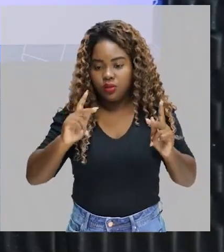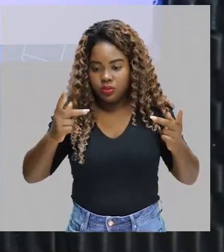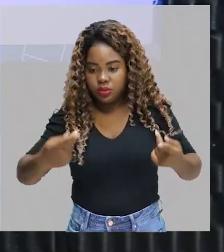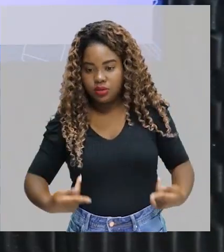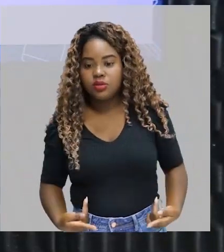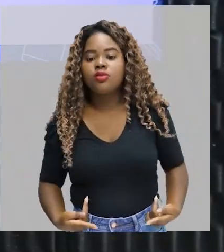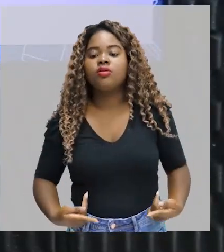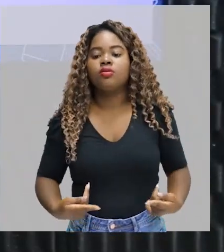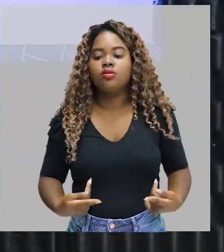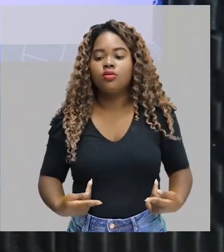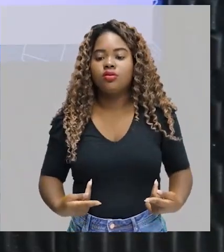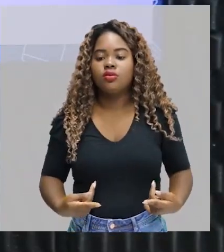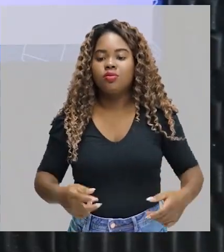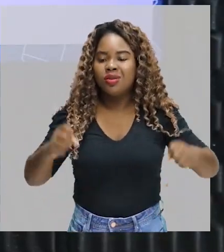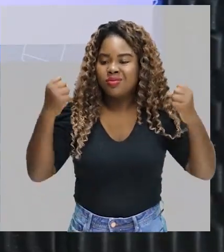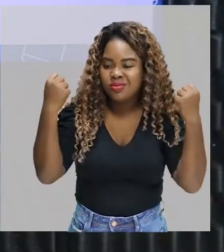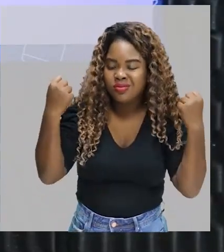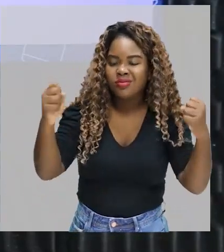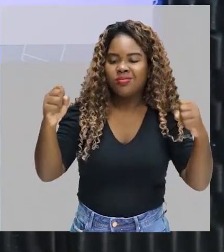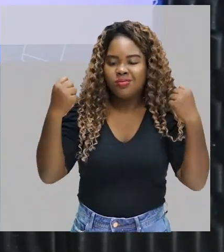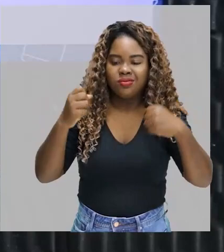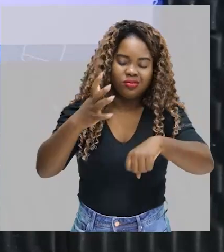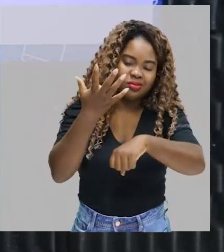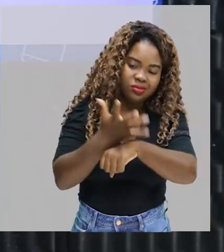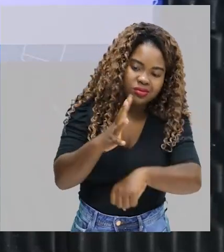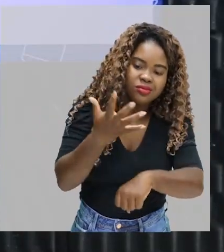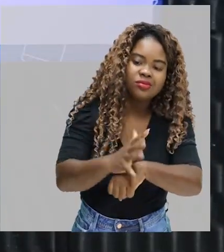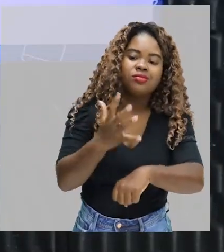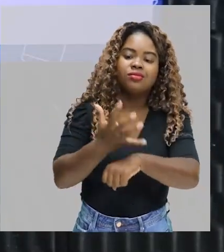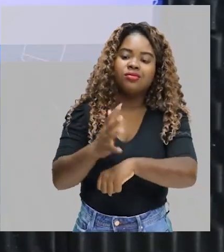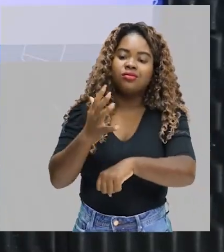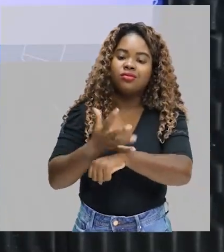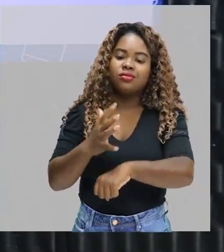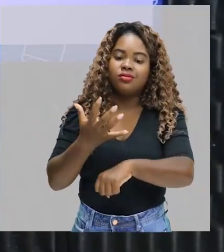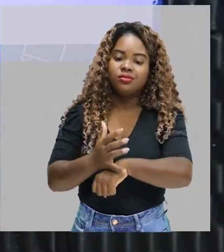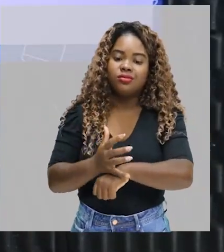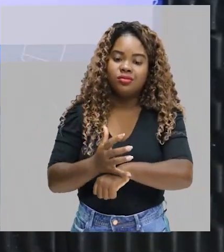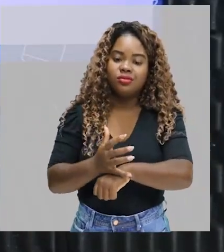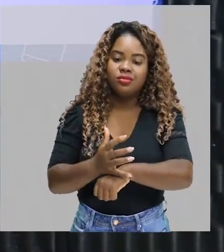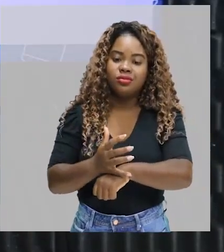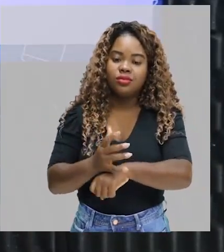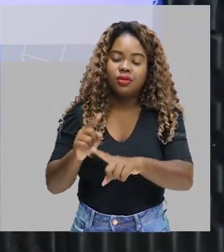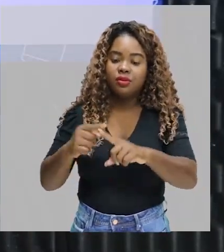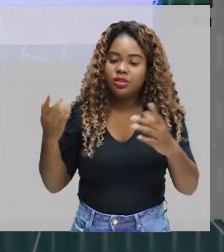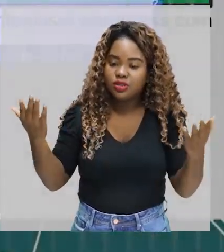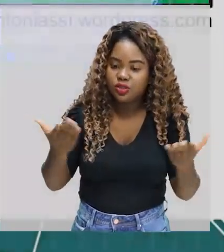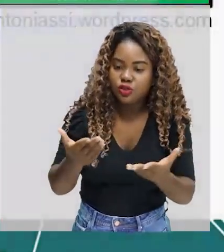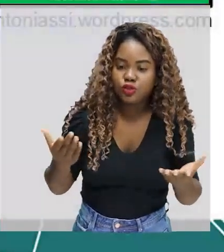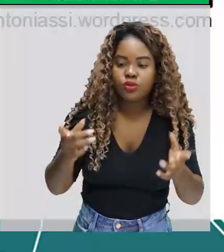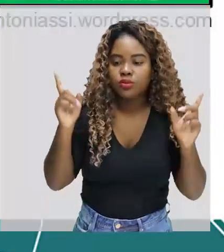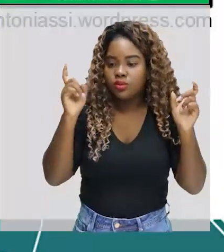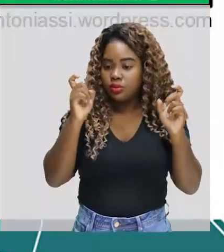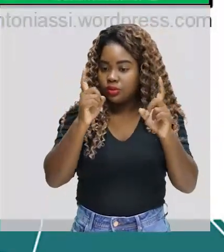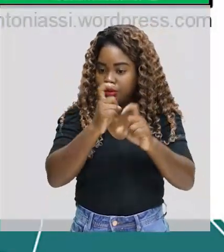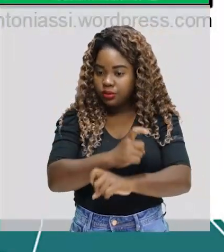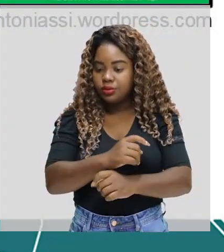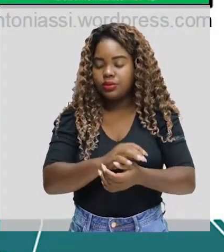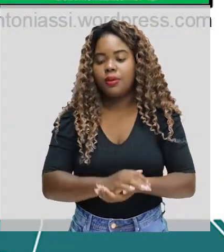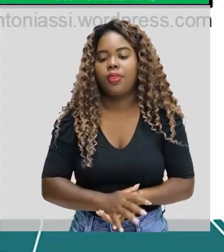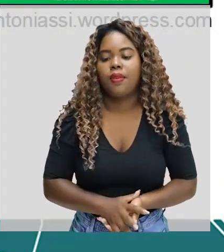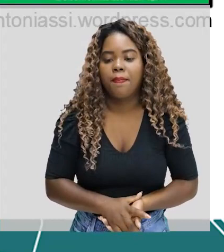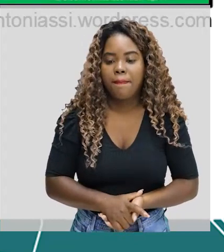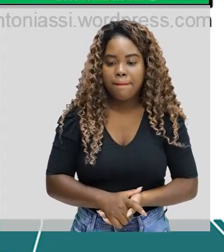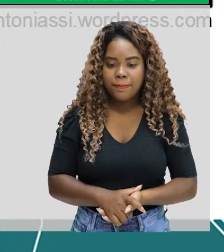do que na atualidade. Muito do sedentarismo tem a ver com os hábitos da vida moderna. Daqui a pouco eu vou trazer alguns